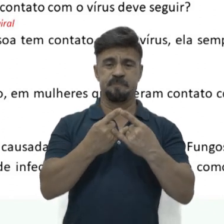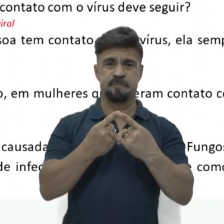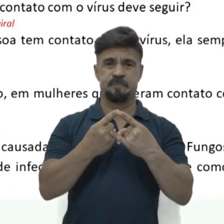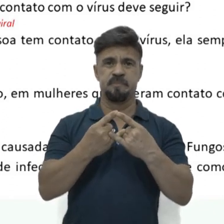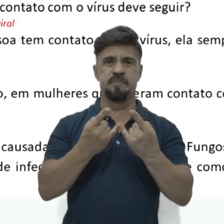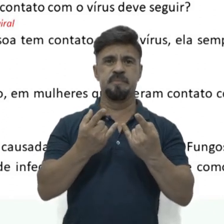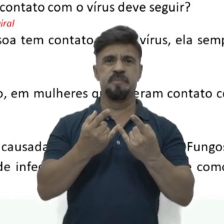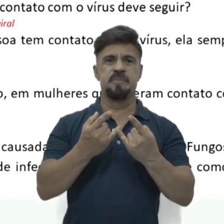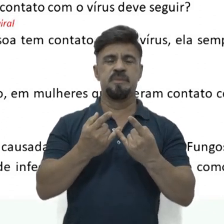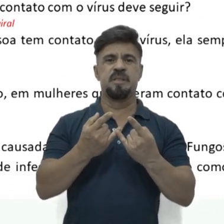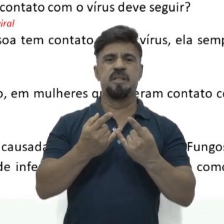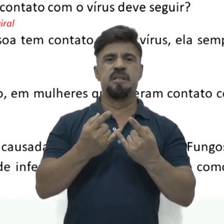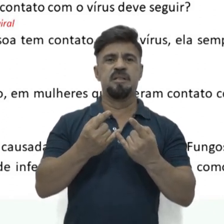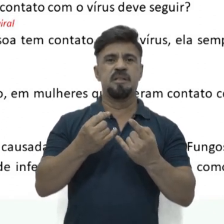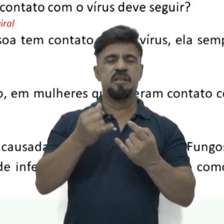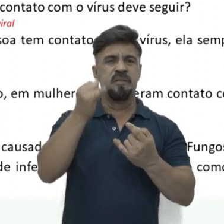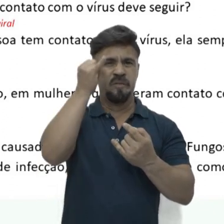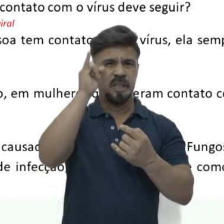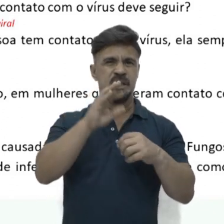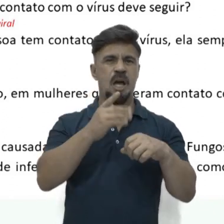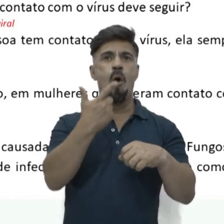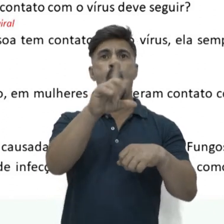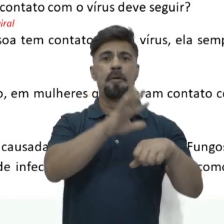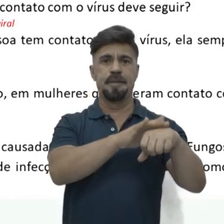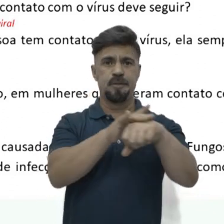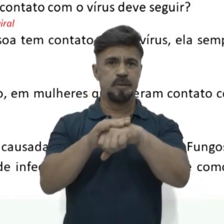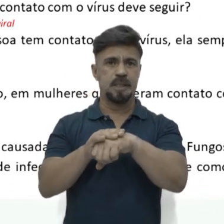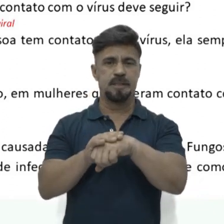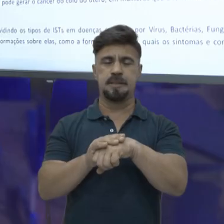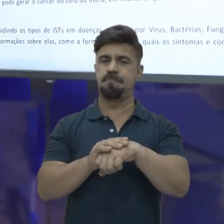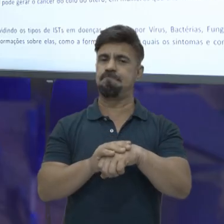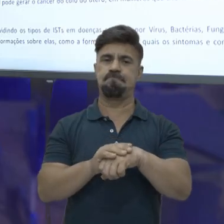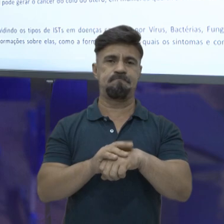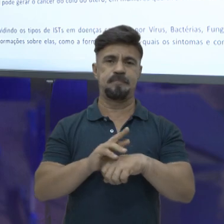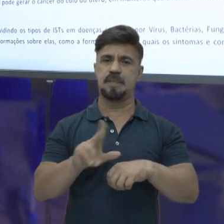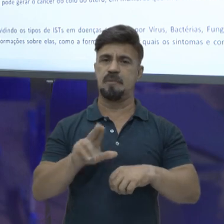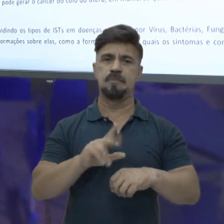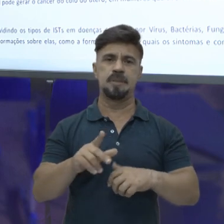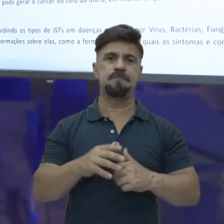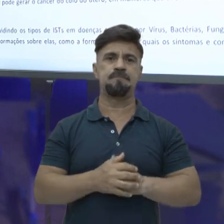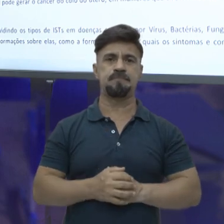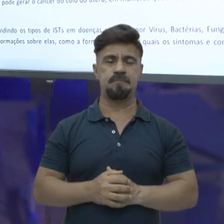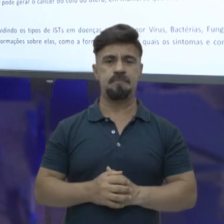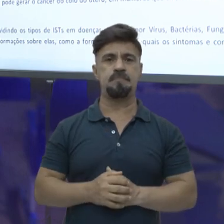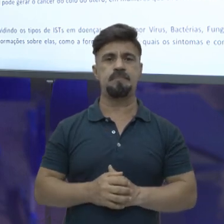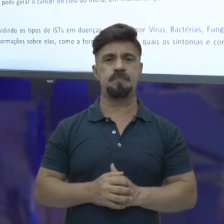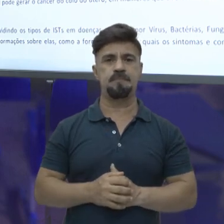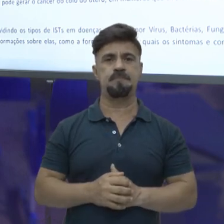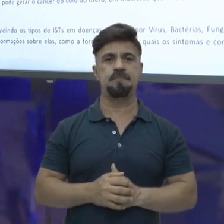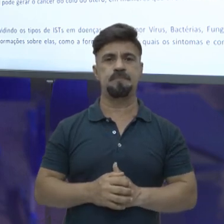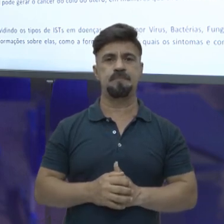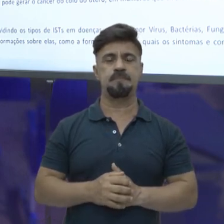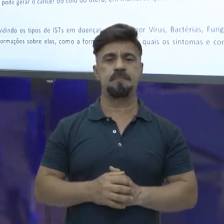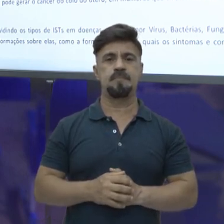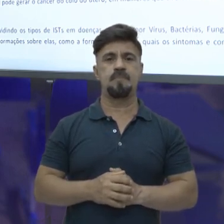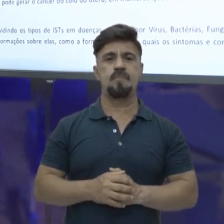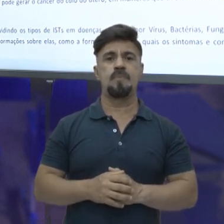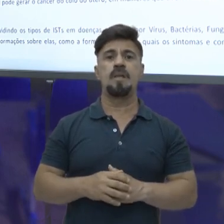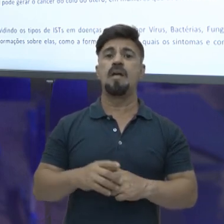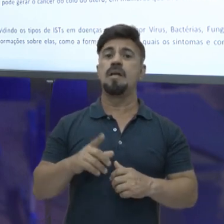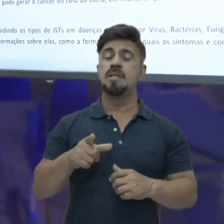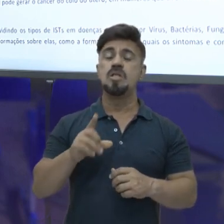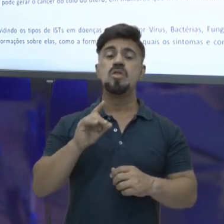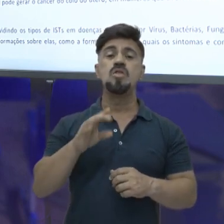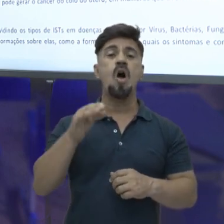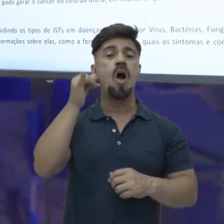não vai ser eficiente contra outras doenças. Quer dizer, outros contraceptivos não vão ser eficientes contra outras doenças.